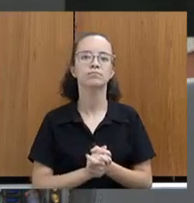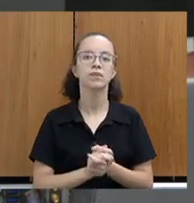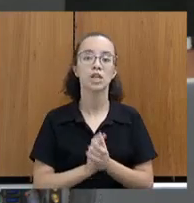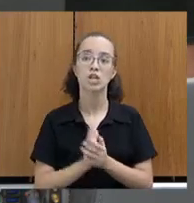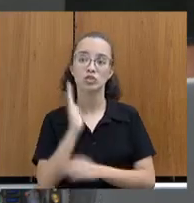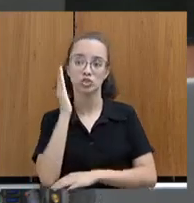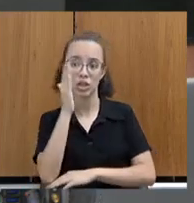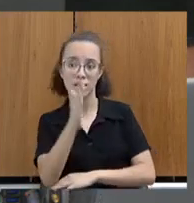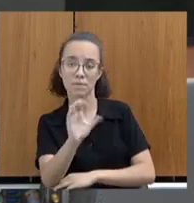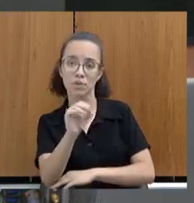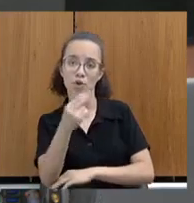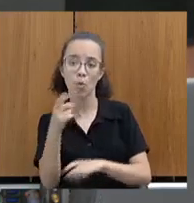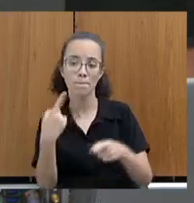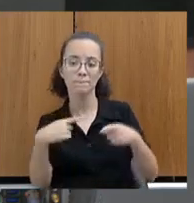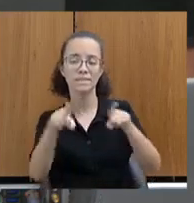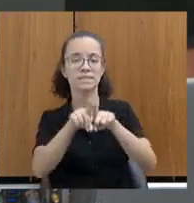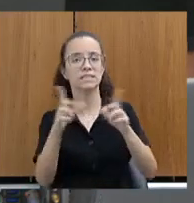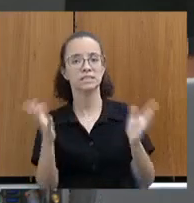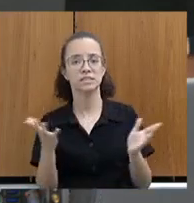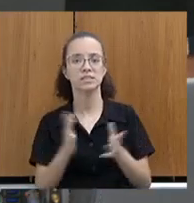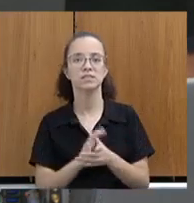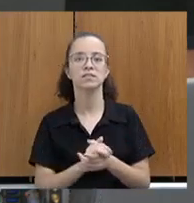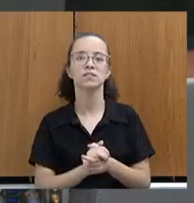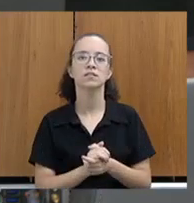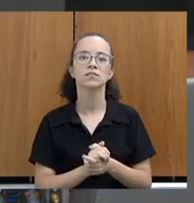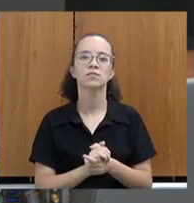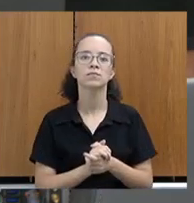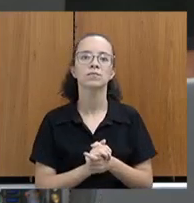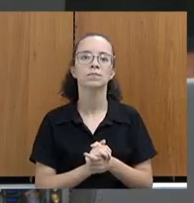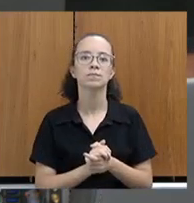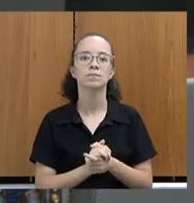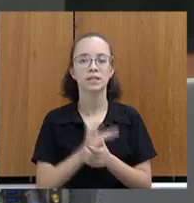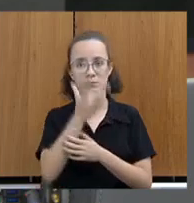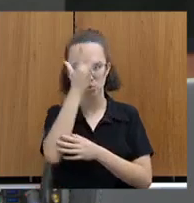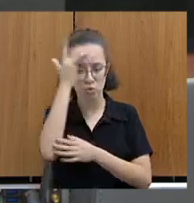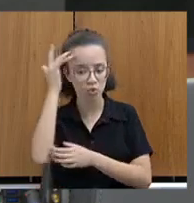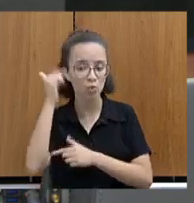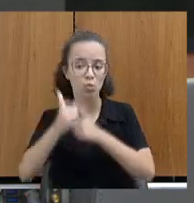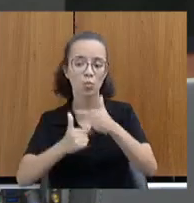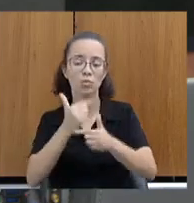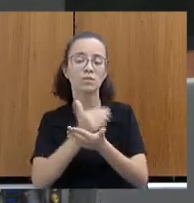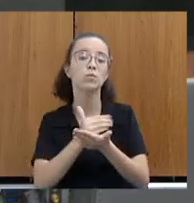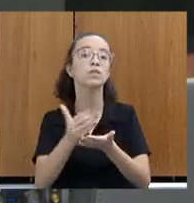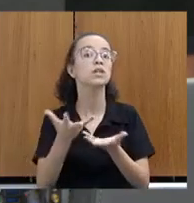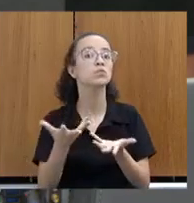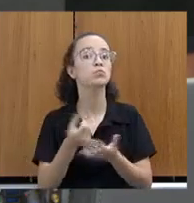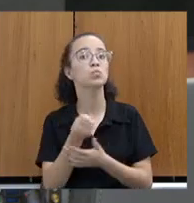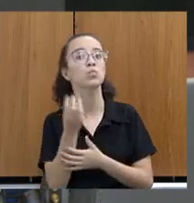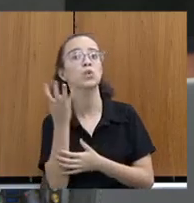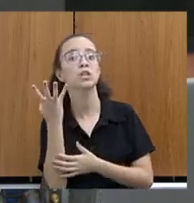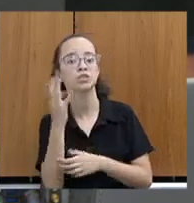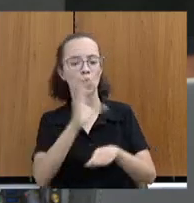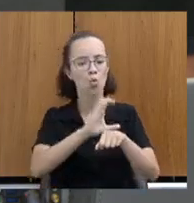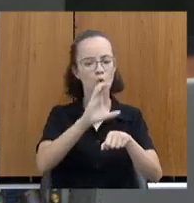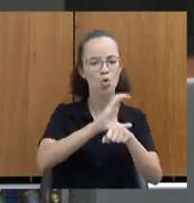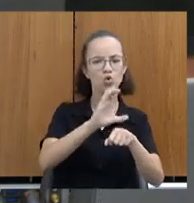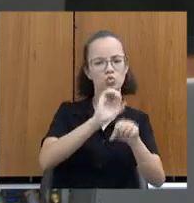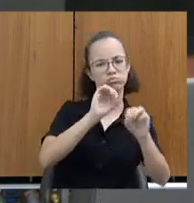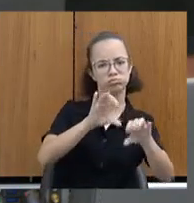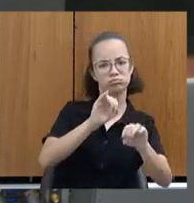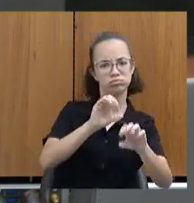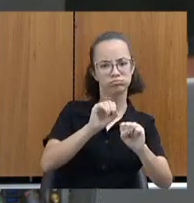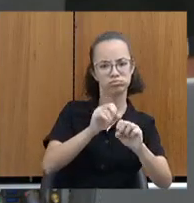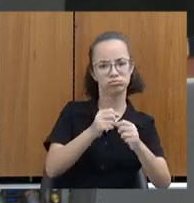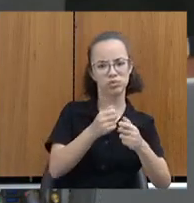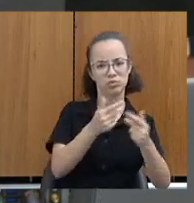por meio de parcerias? Foram incluídas no mercado de trabalho. Então, foram ofertados vários cursos de qualificação,